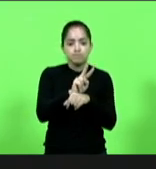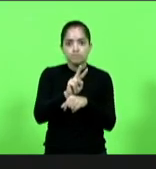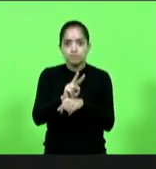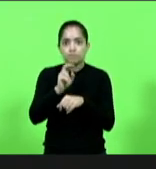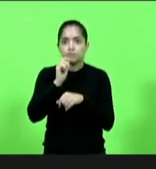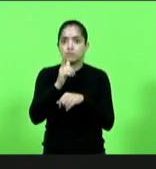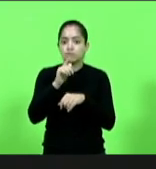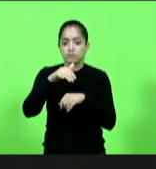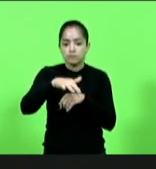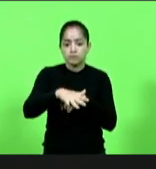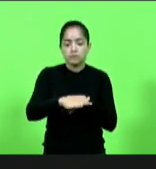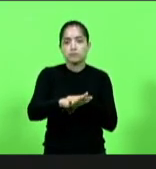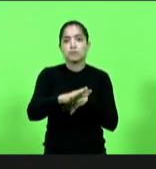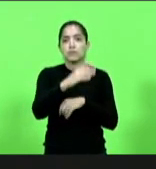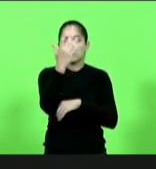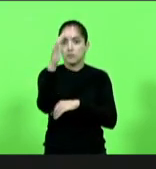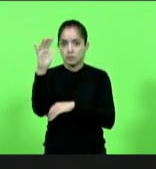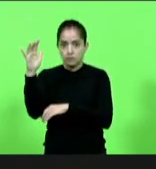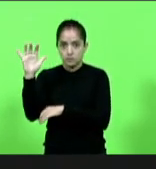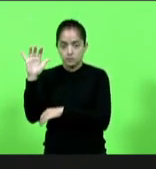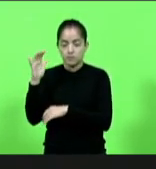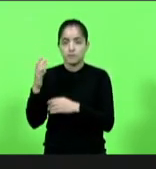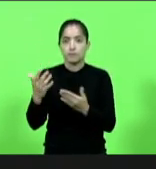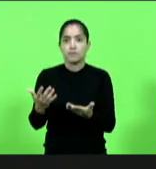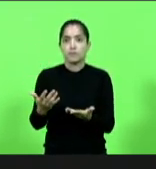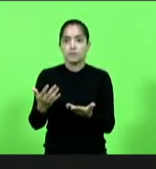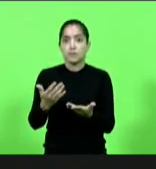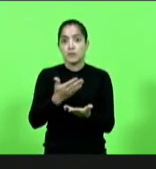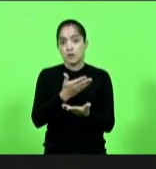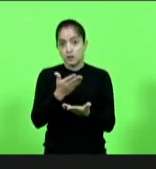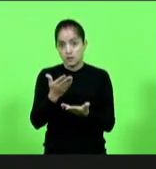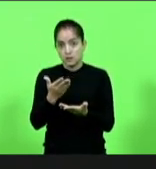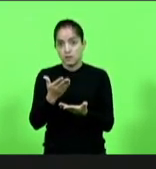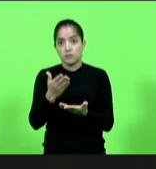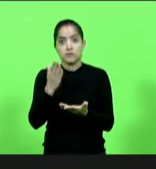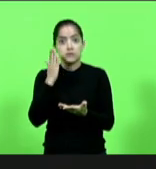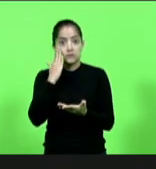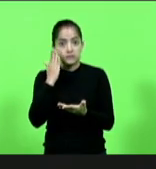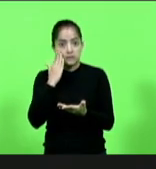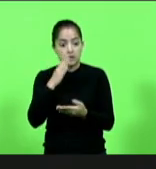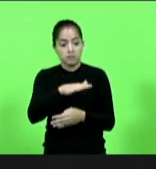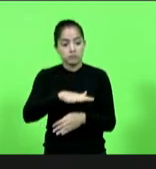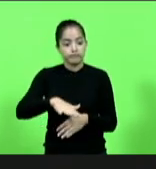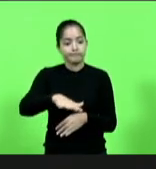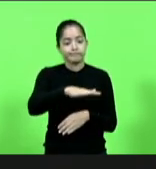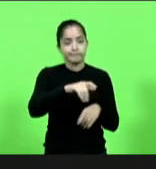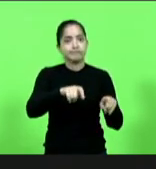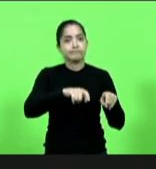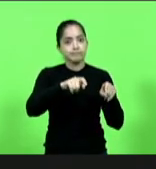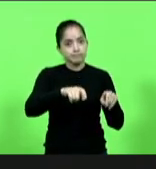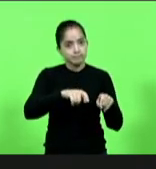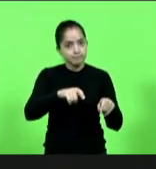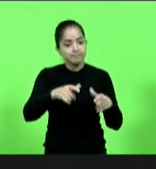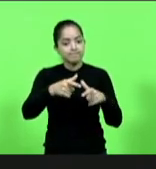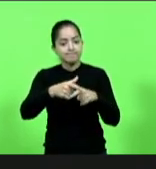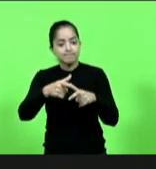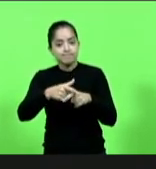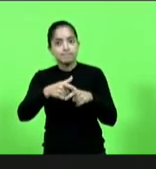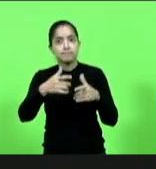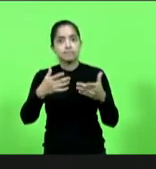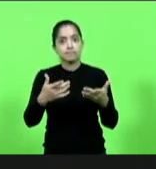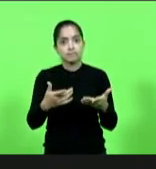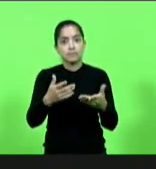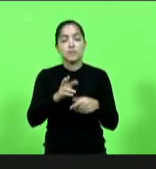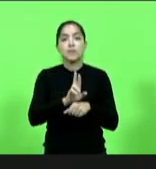matas ciliares, é claro. E quem conhece a Lida no Campo sabe que isso, nas pequenas propriedades, pode